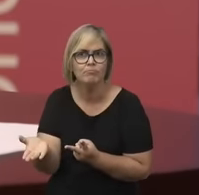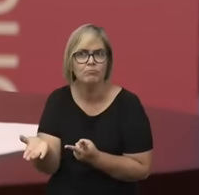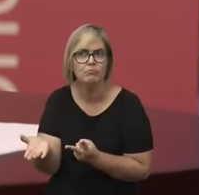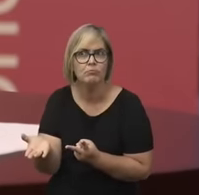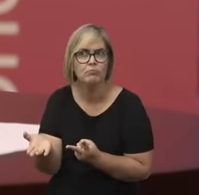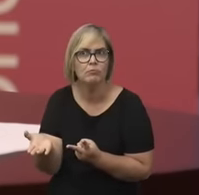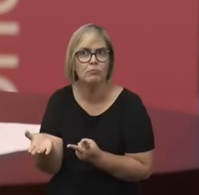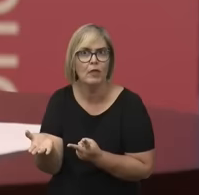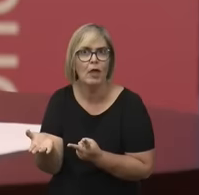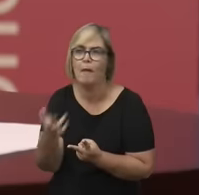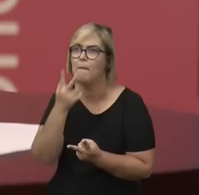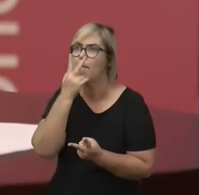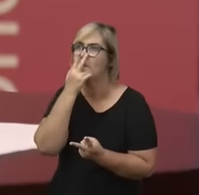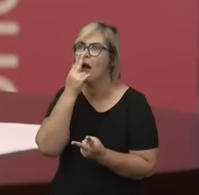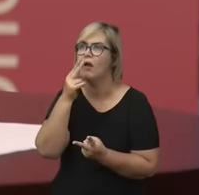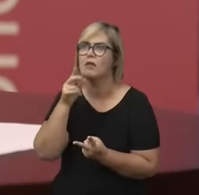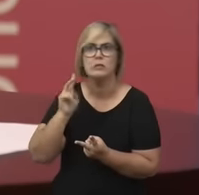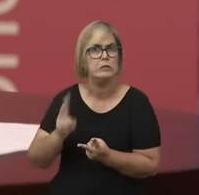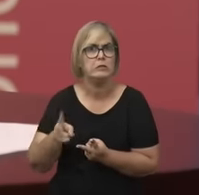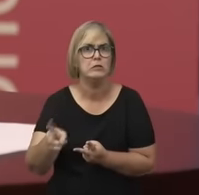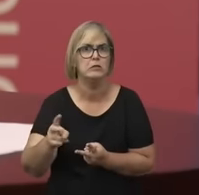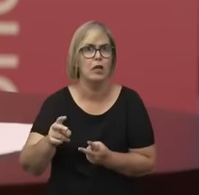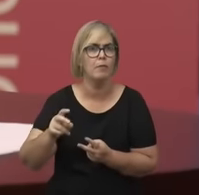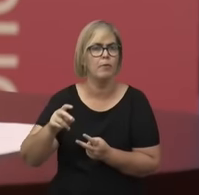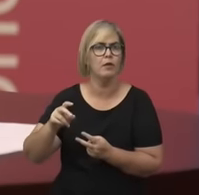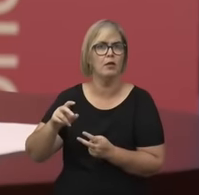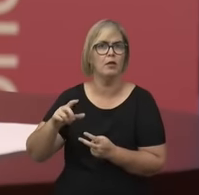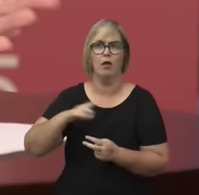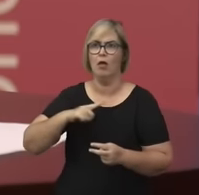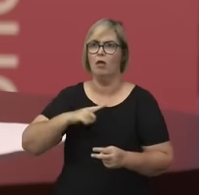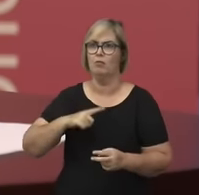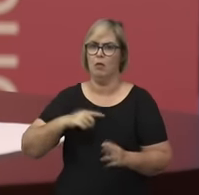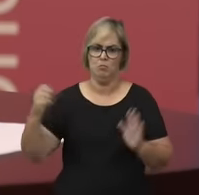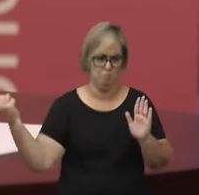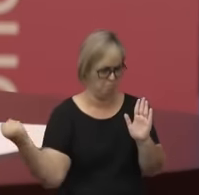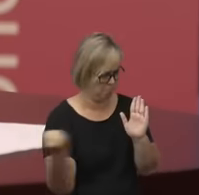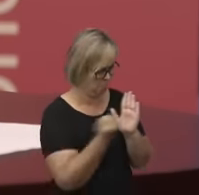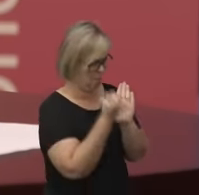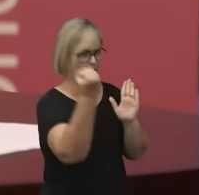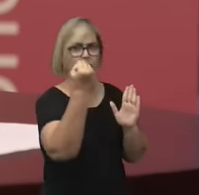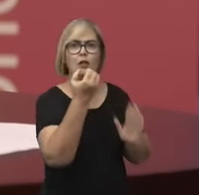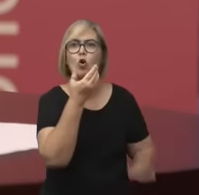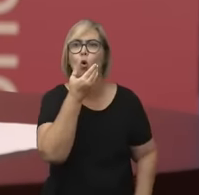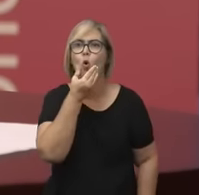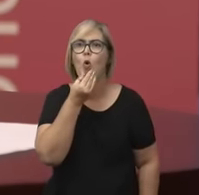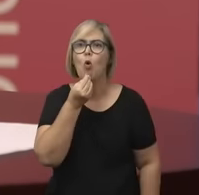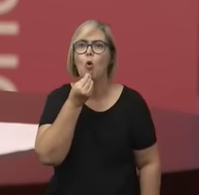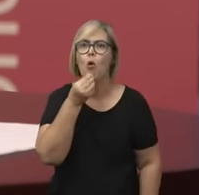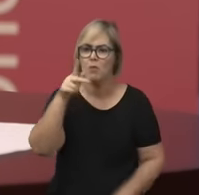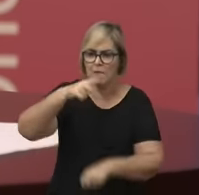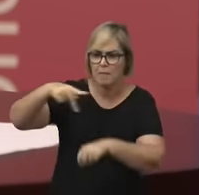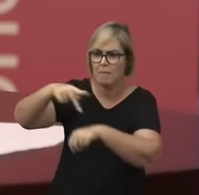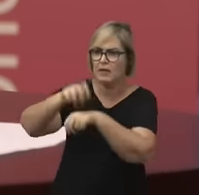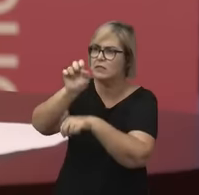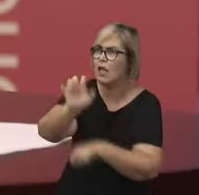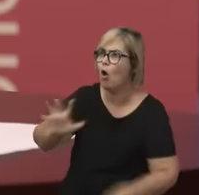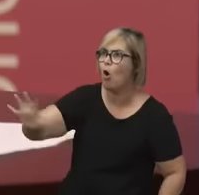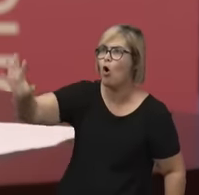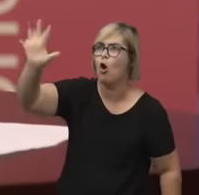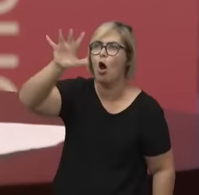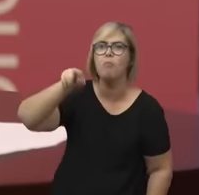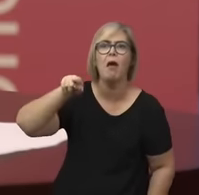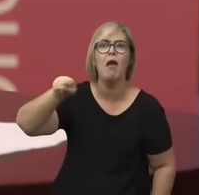heroica, muitas vezes, heroica, que os homens letrados europeus construíram sobre si mesmos e